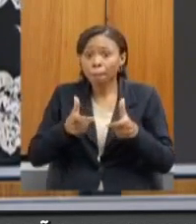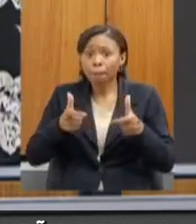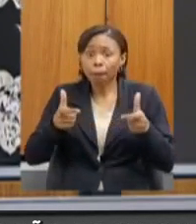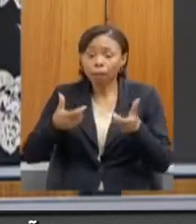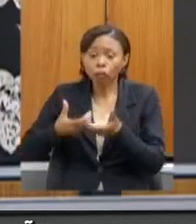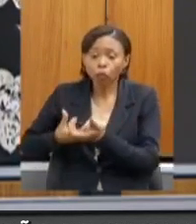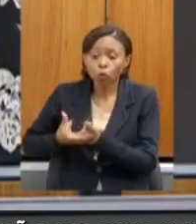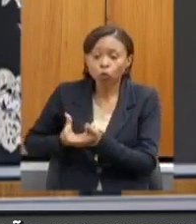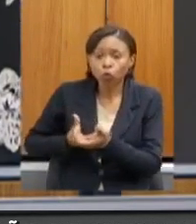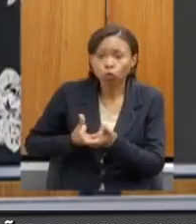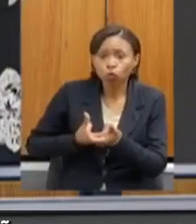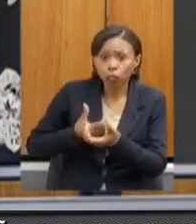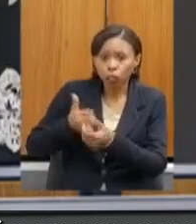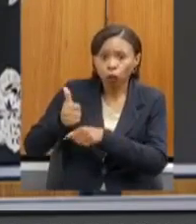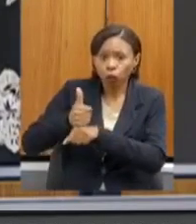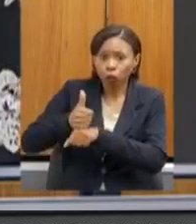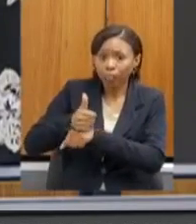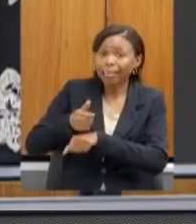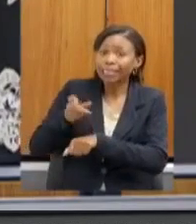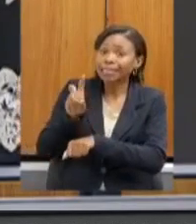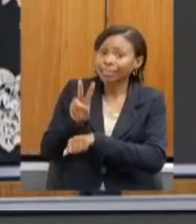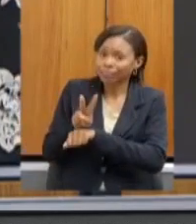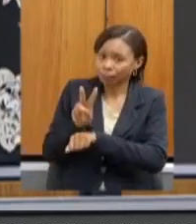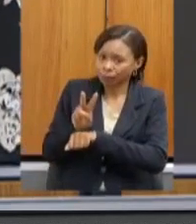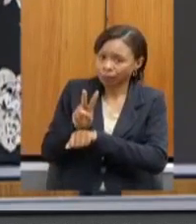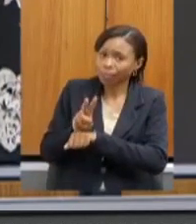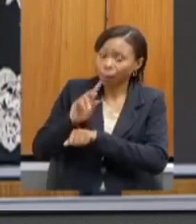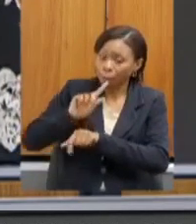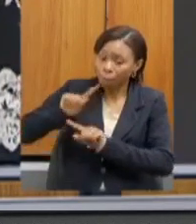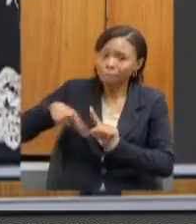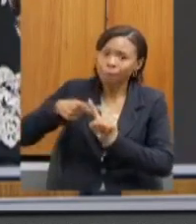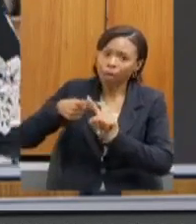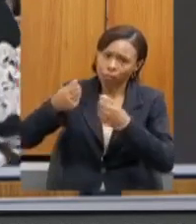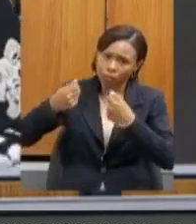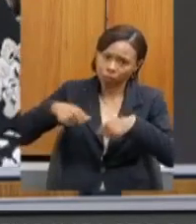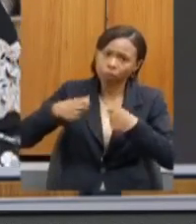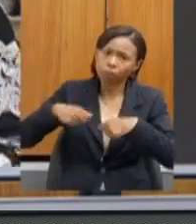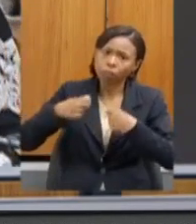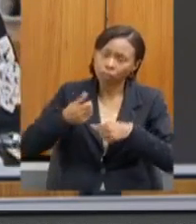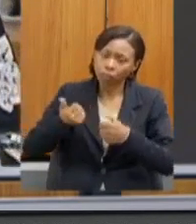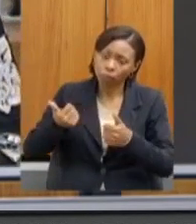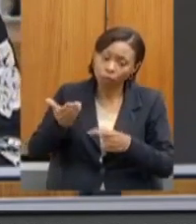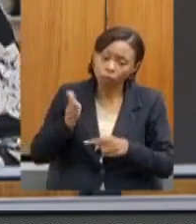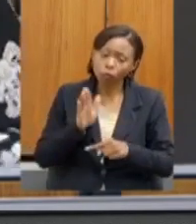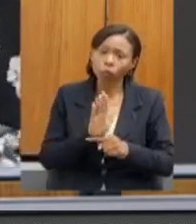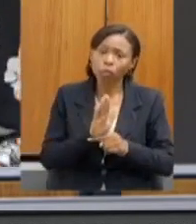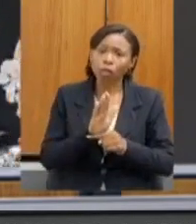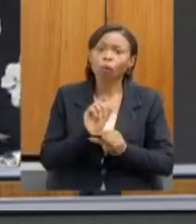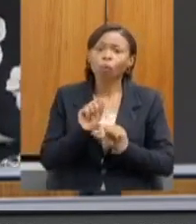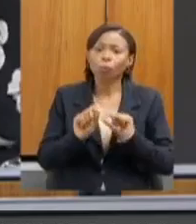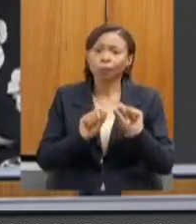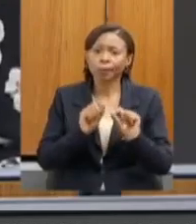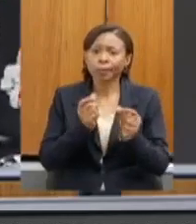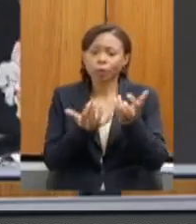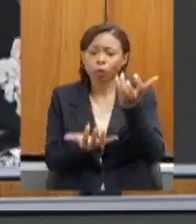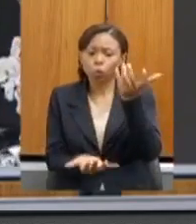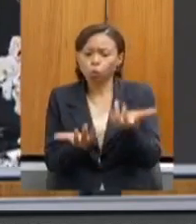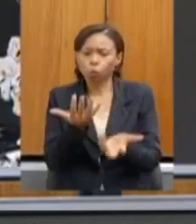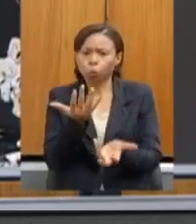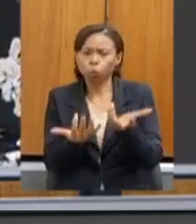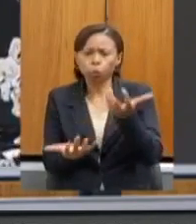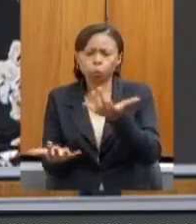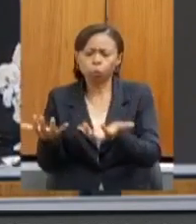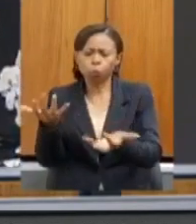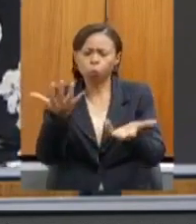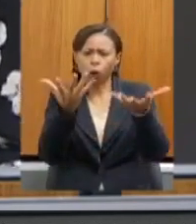temporários é fundamental para a gente reduzir os nossos índices e indicadores de área